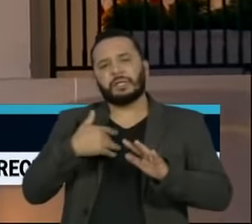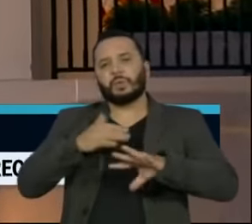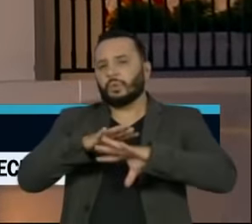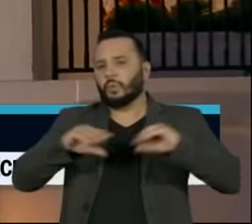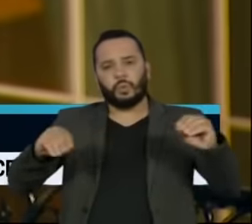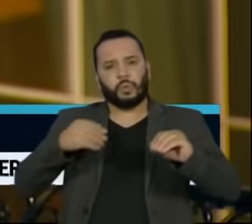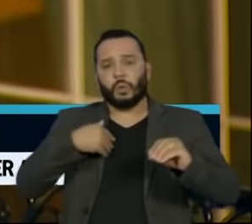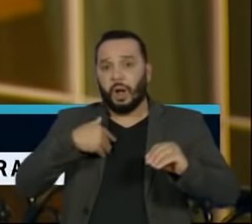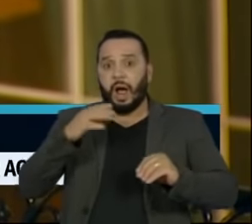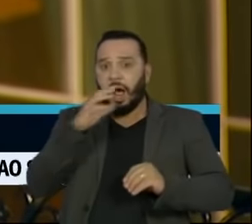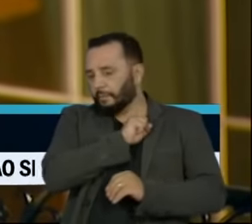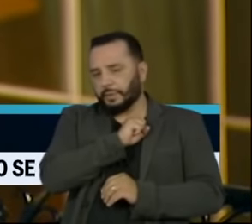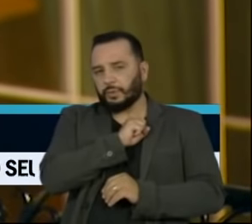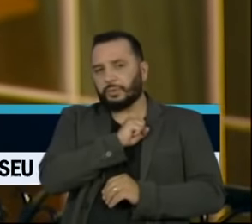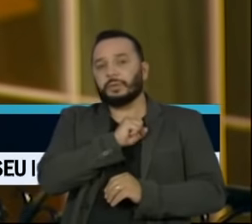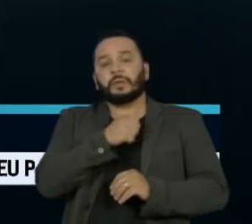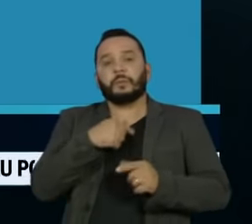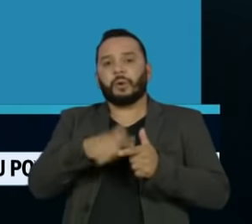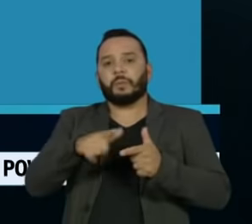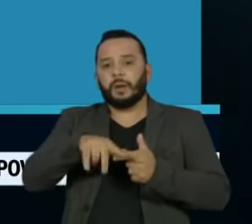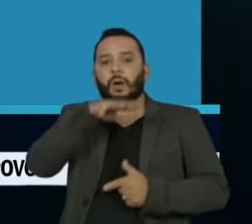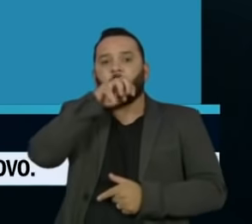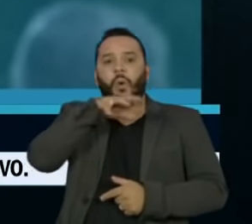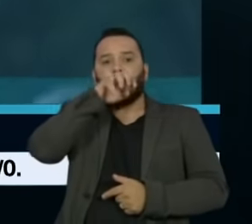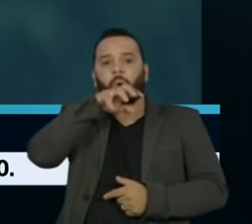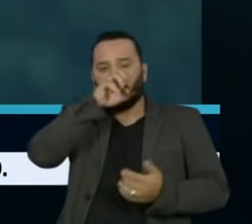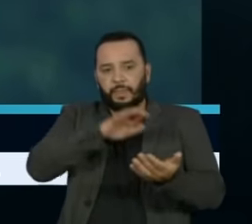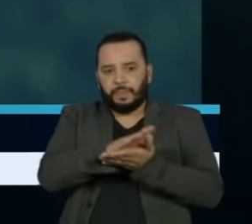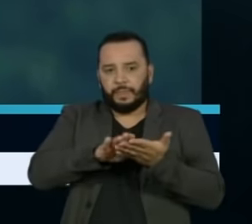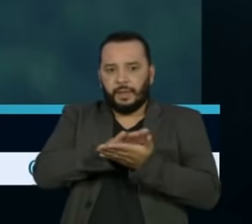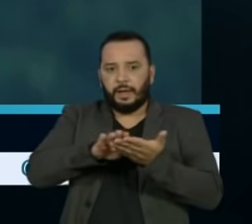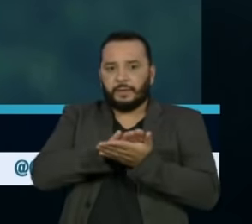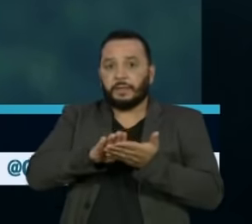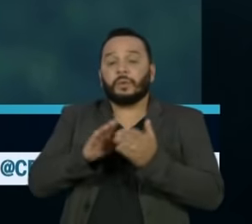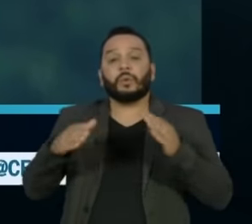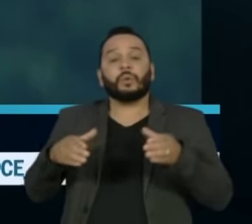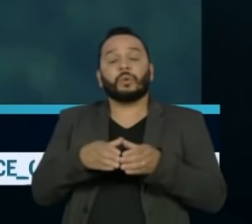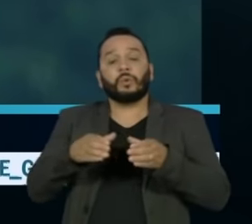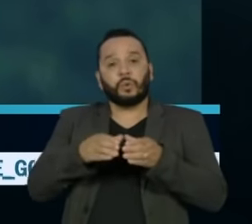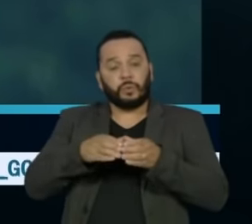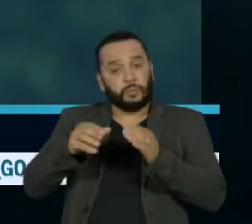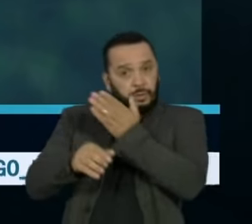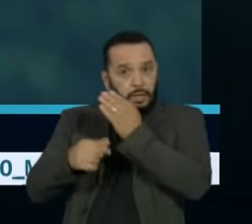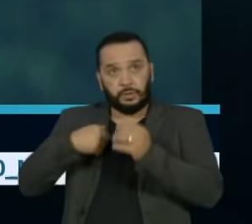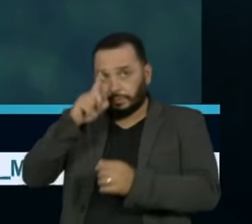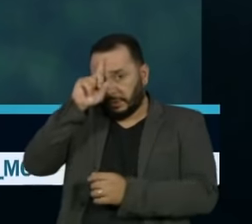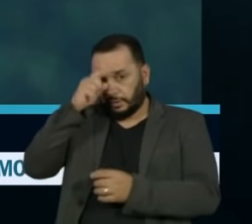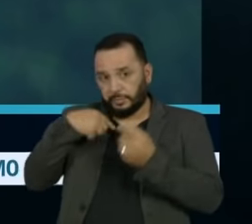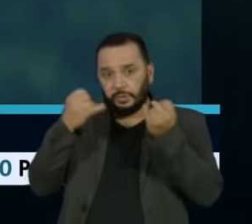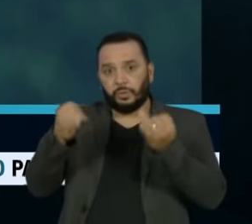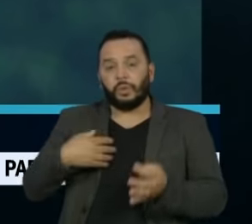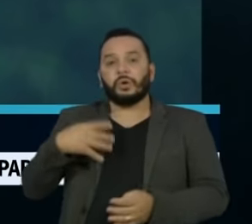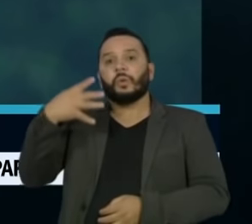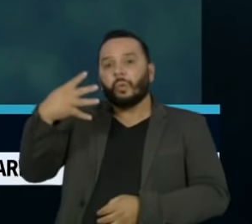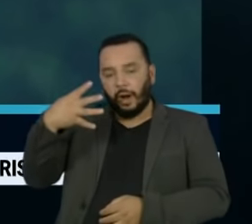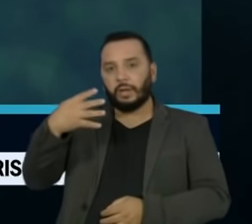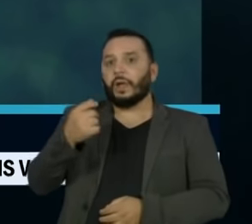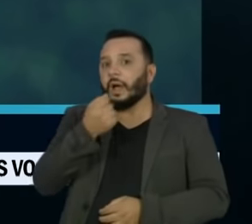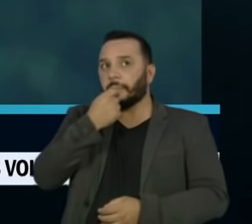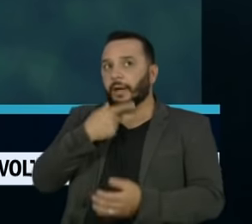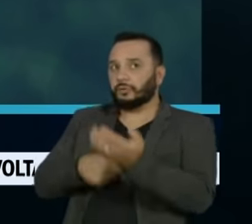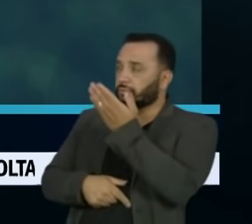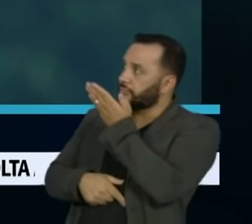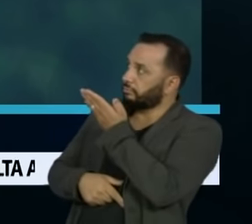e não tem nenhum problema respiratório. Segundo a equipe do hospital, Trump já tomou quatro doses do antiviral